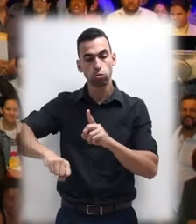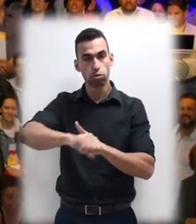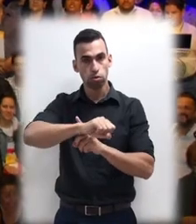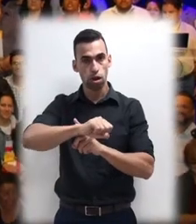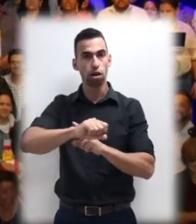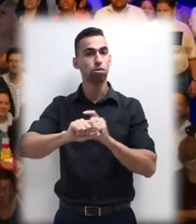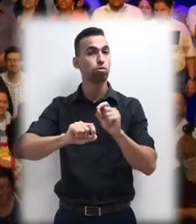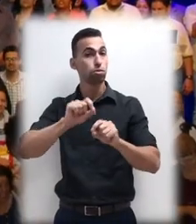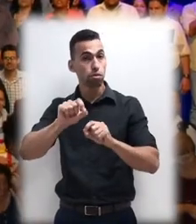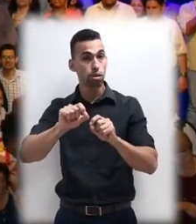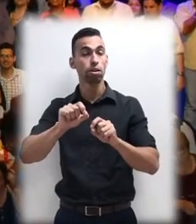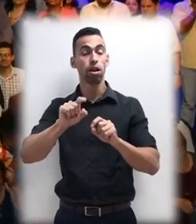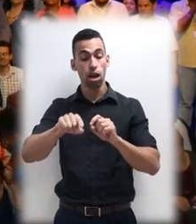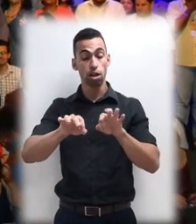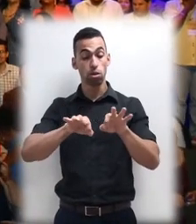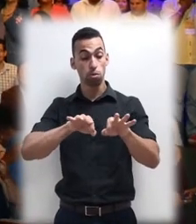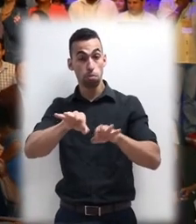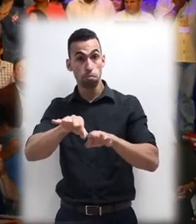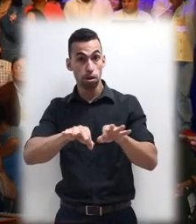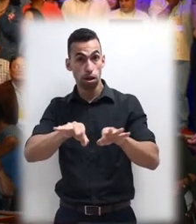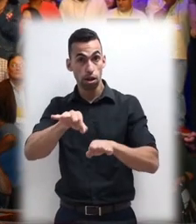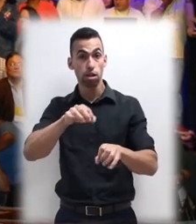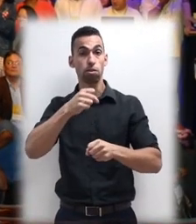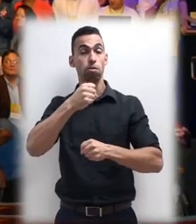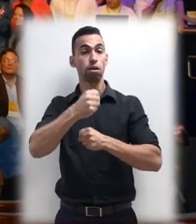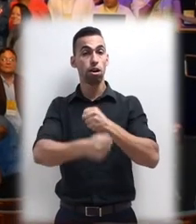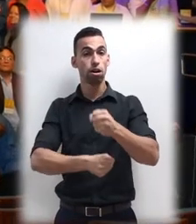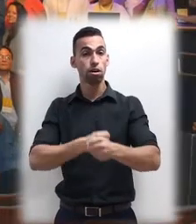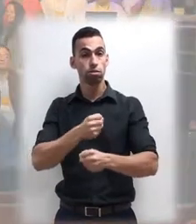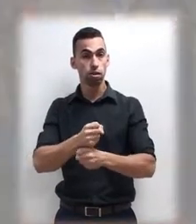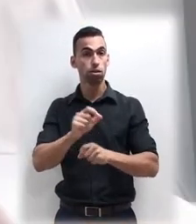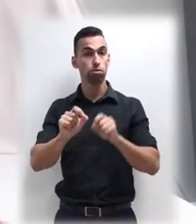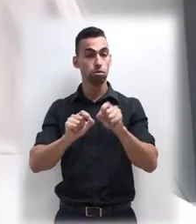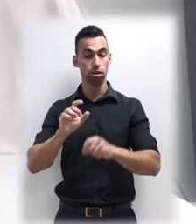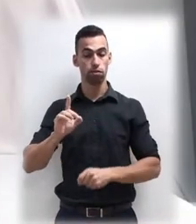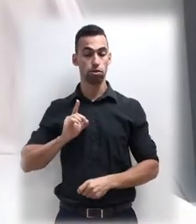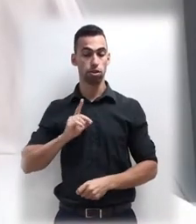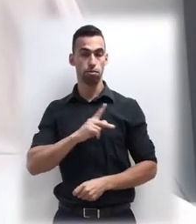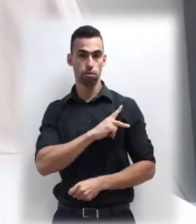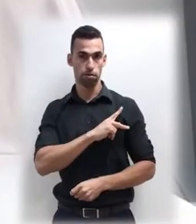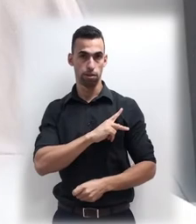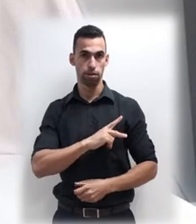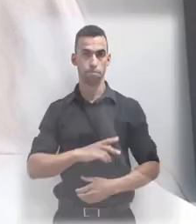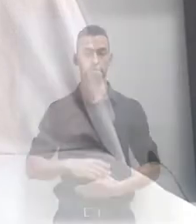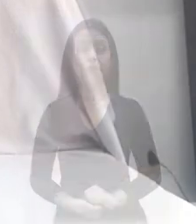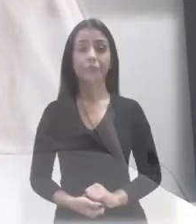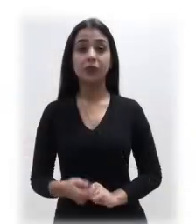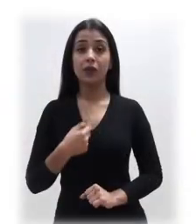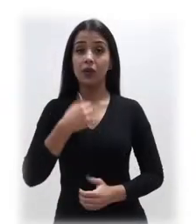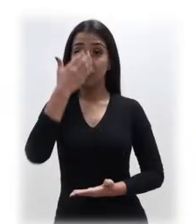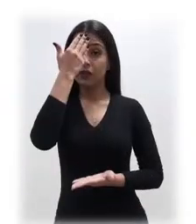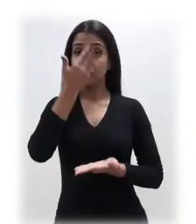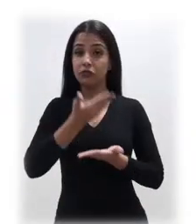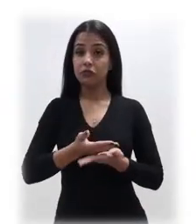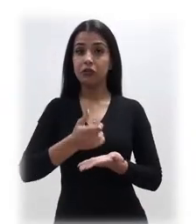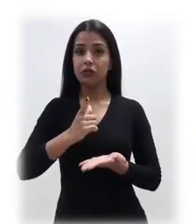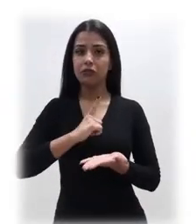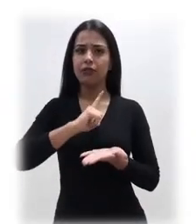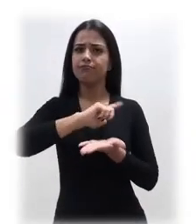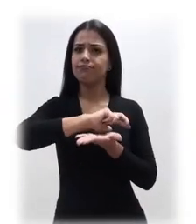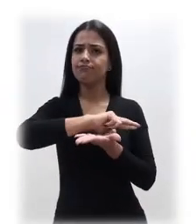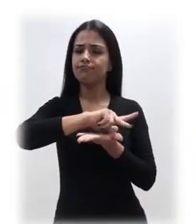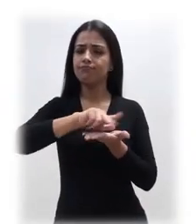do papel, do plano anual da Defensoria Pública. Acho que aqui há uma